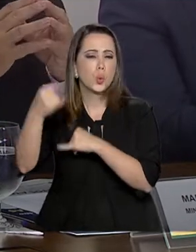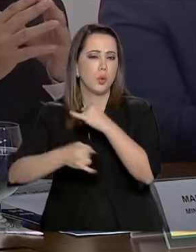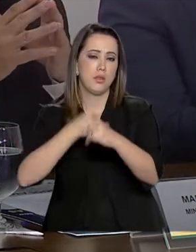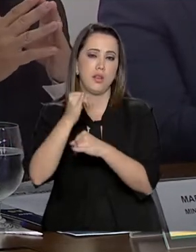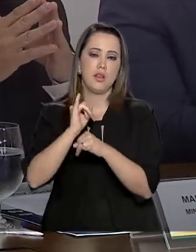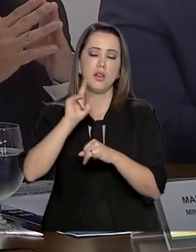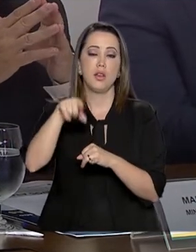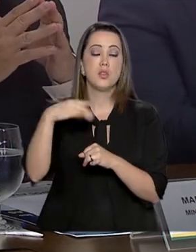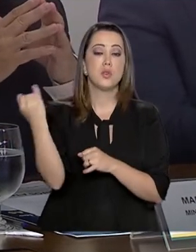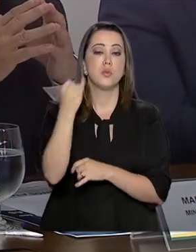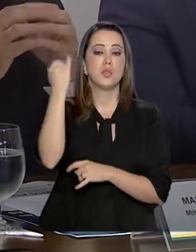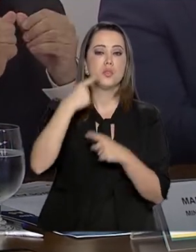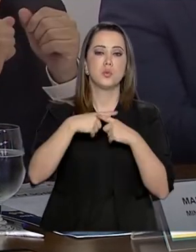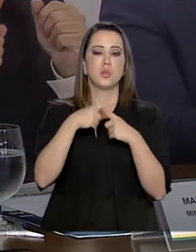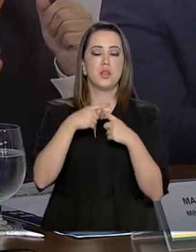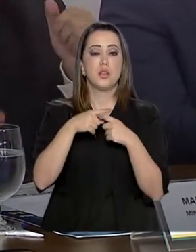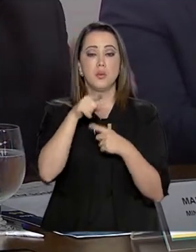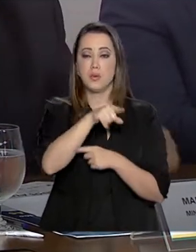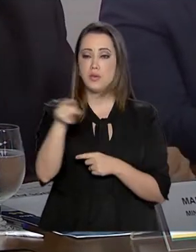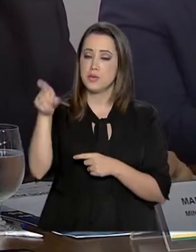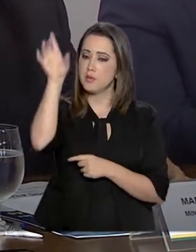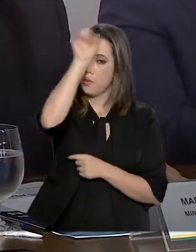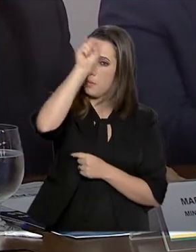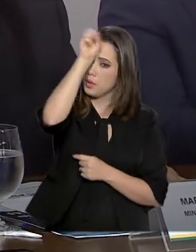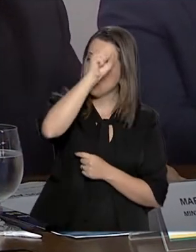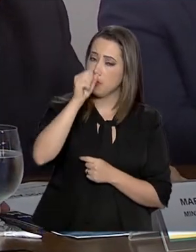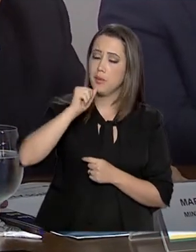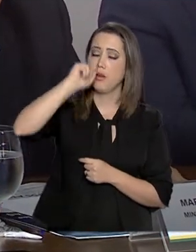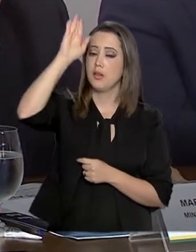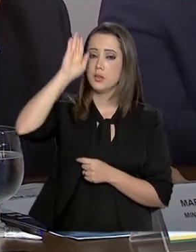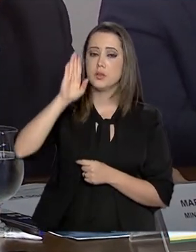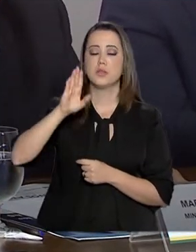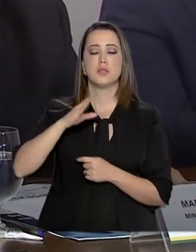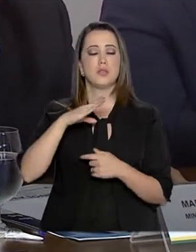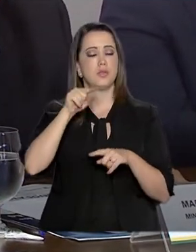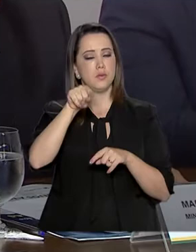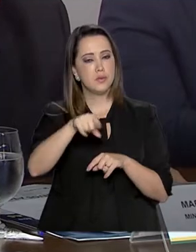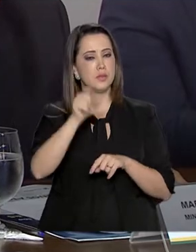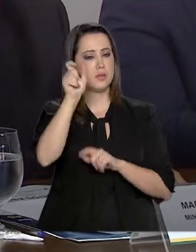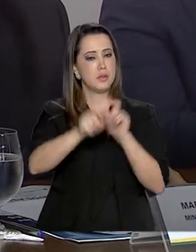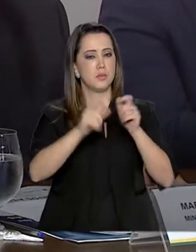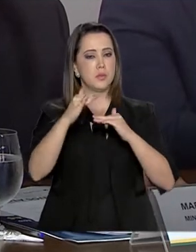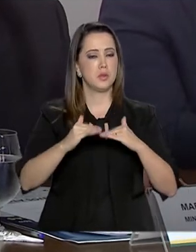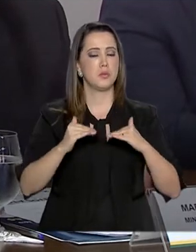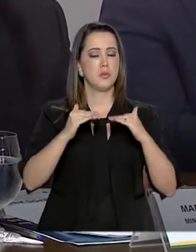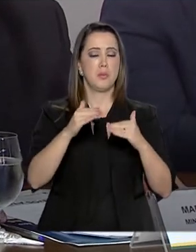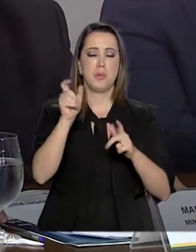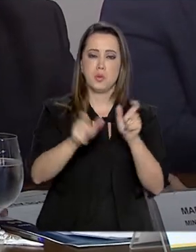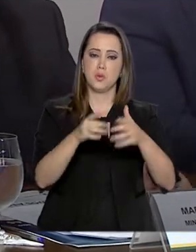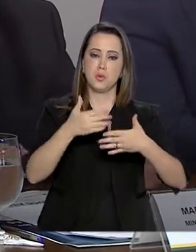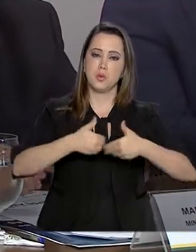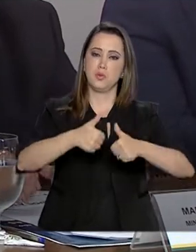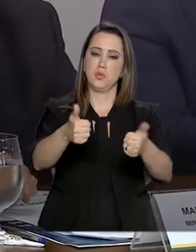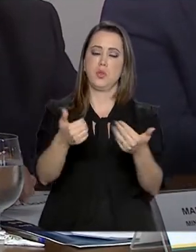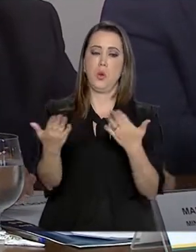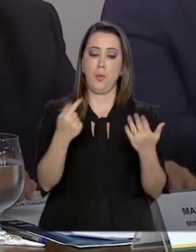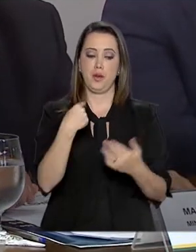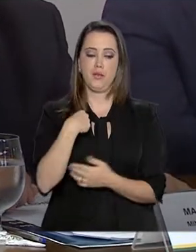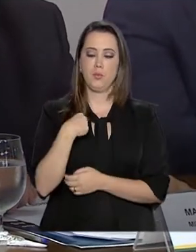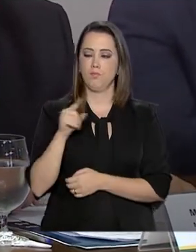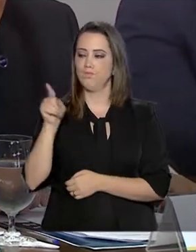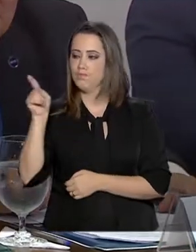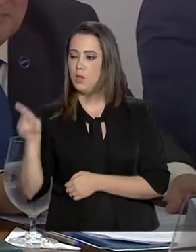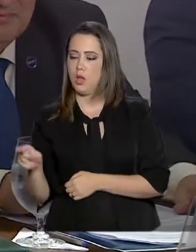é o conhecimento por parte de vocês. E com conhecimento, vocês serão pessoas melhores do que eu, o Marcos Pontes,